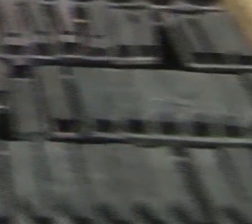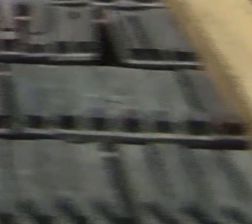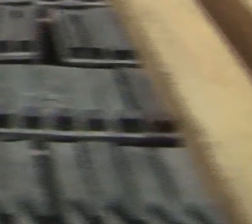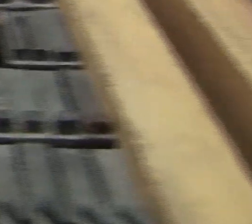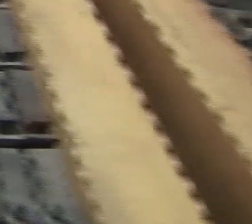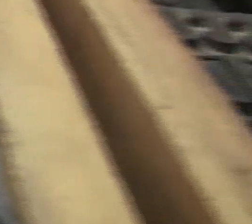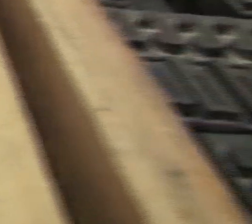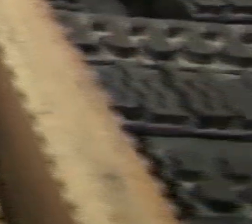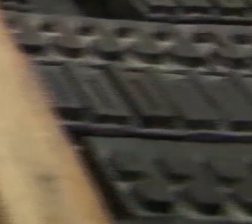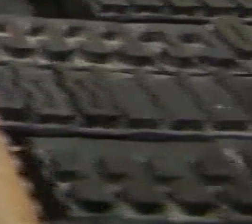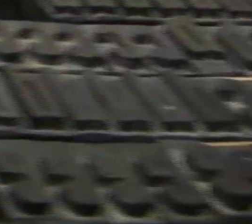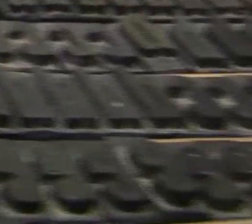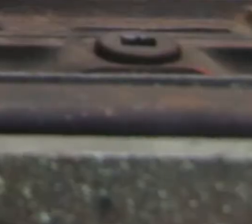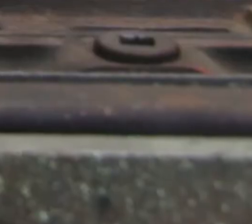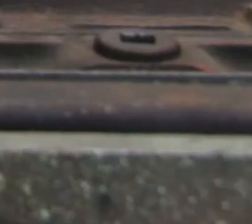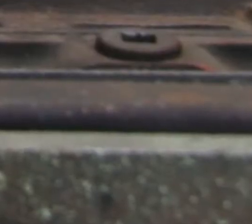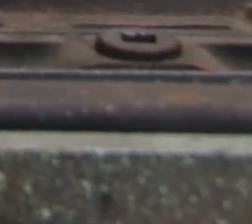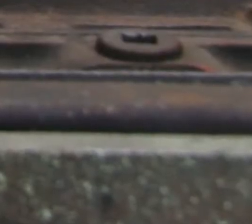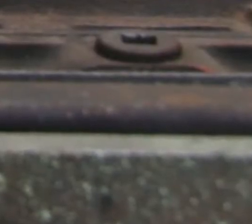infinitamente mais baixo.